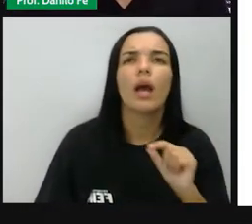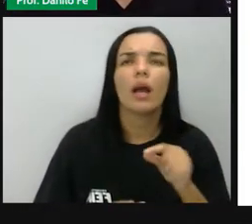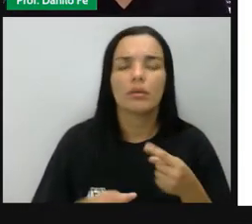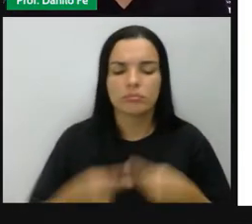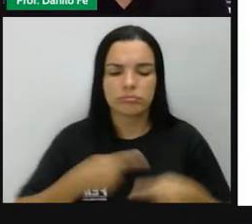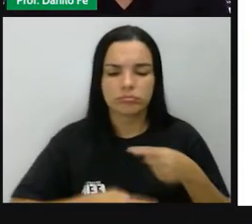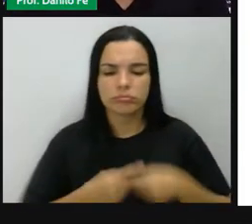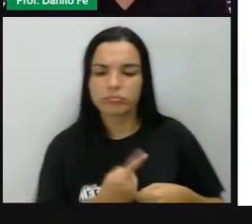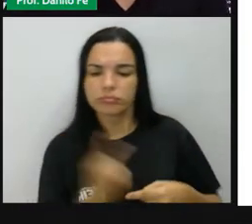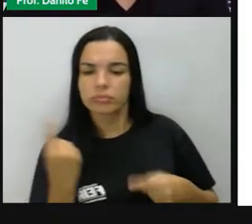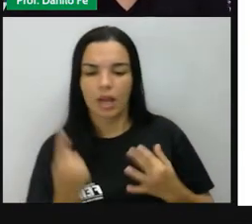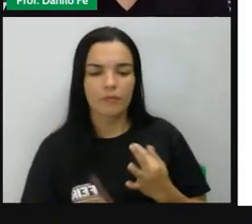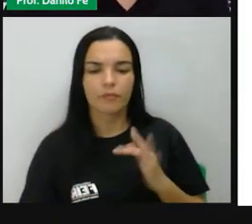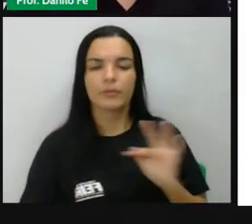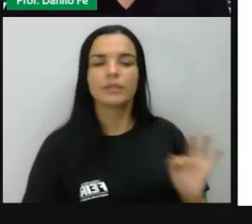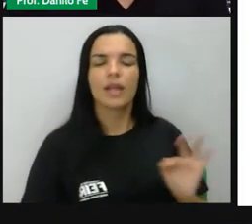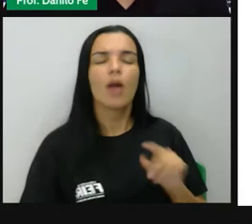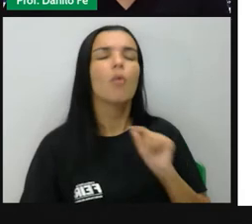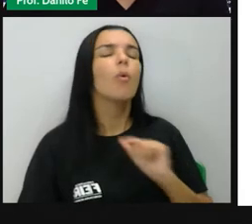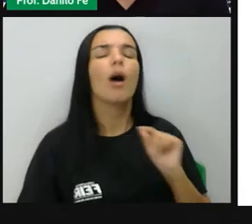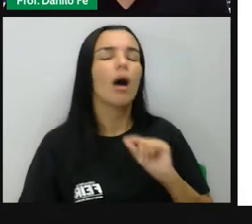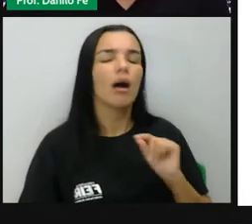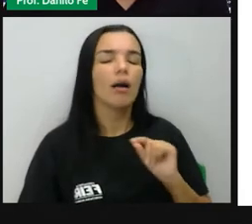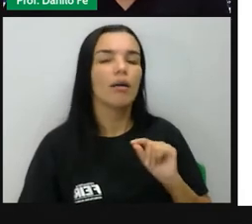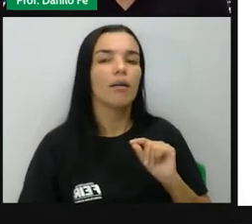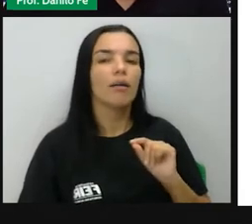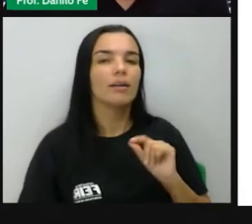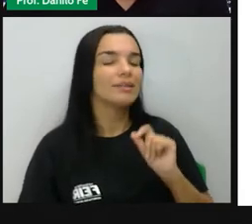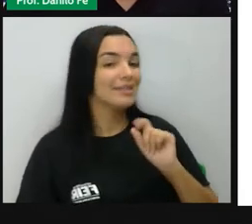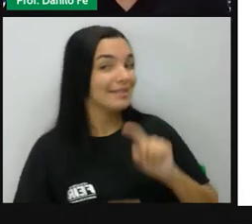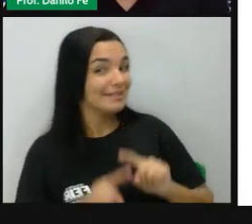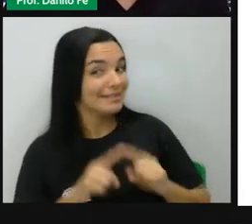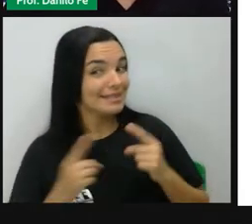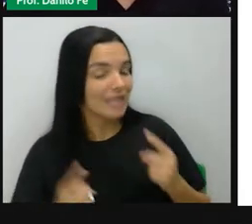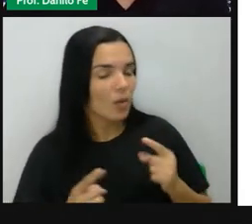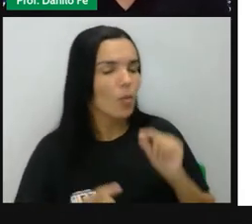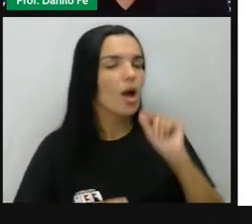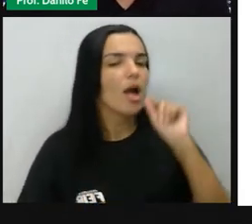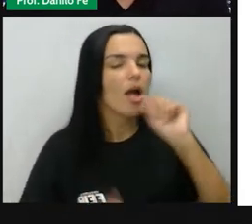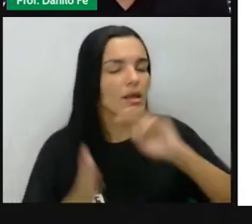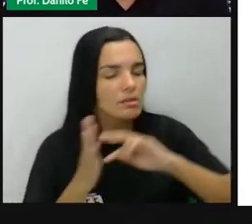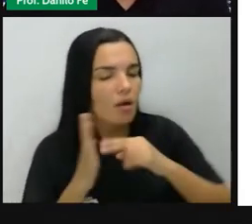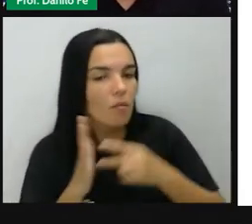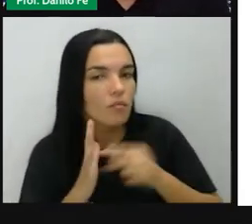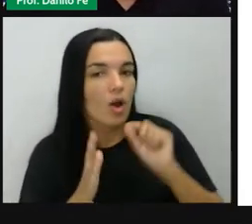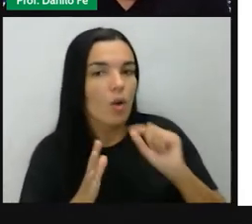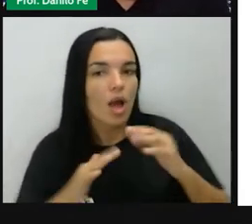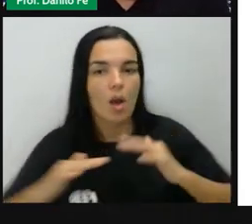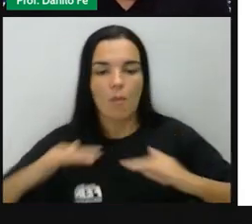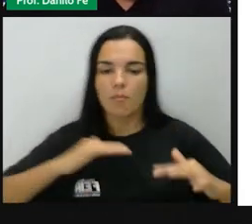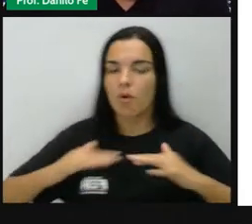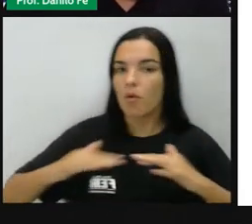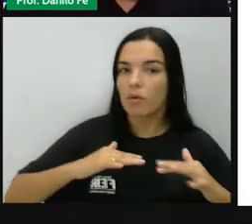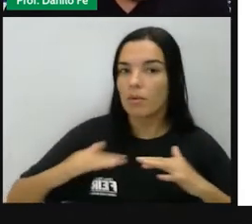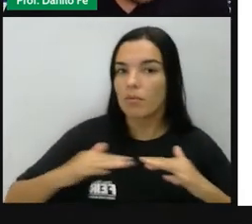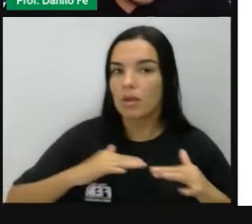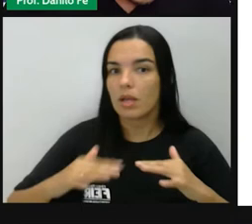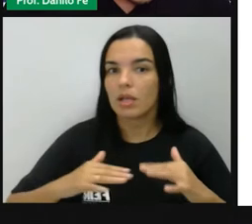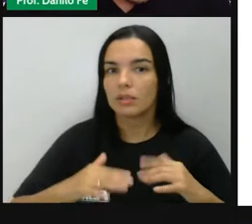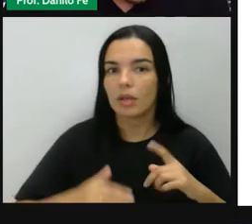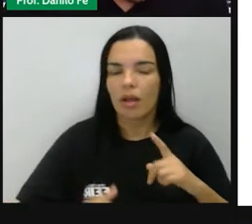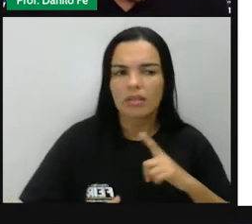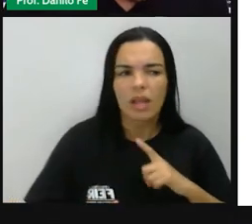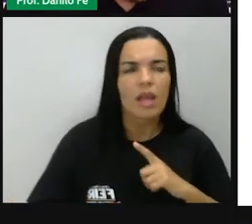A Revolução Francesa é um movimento que ela buscava